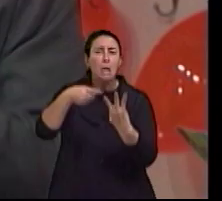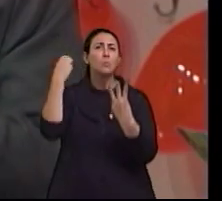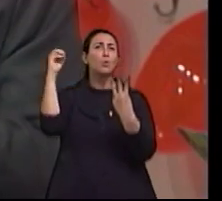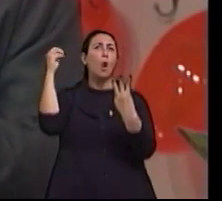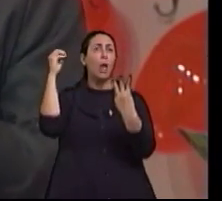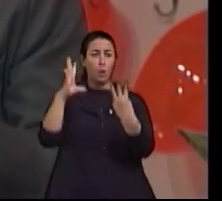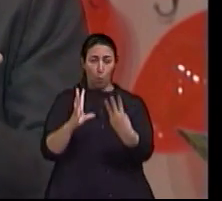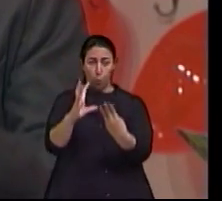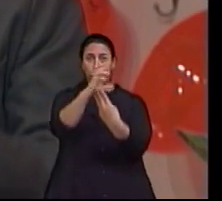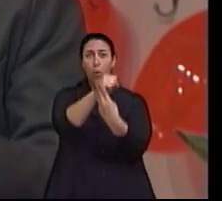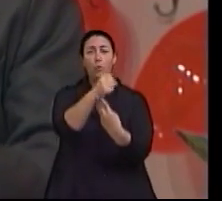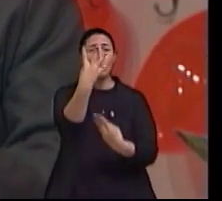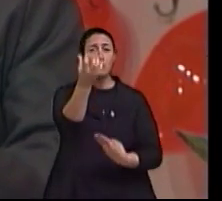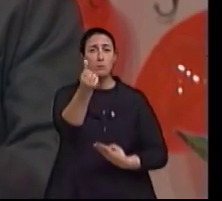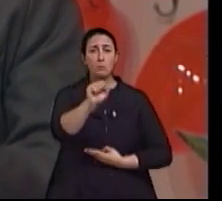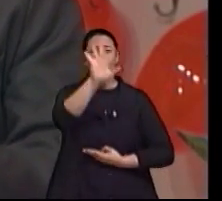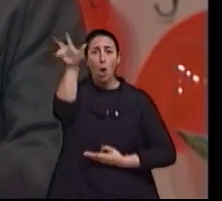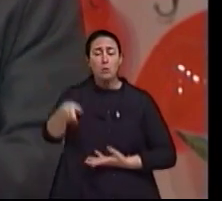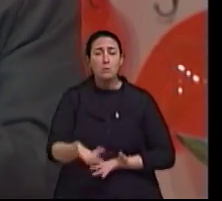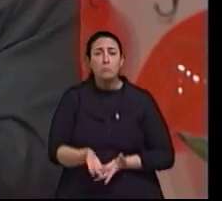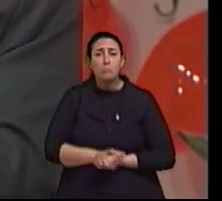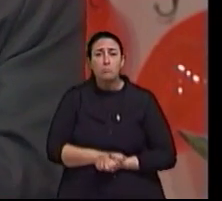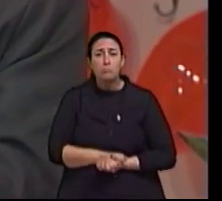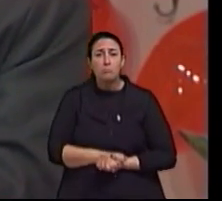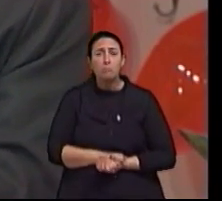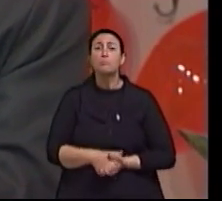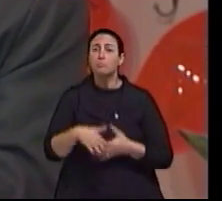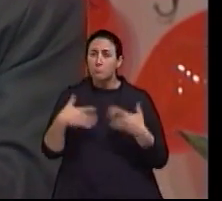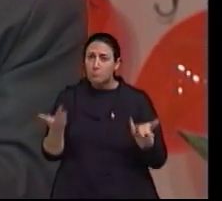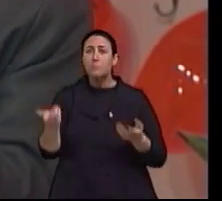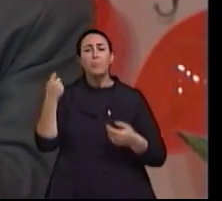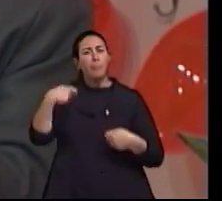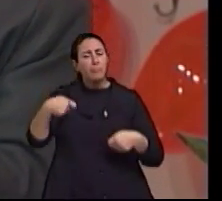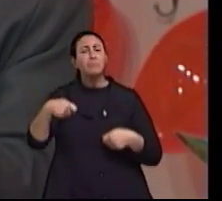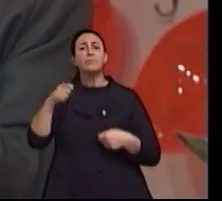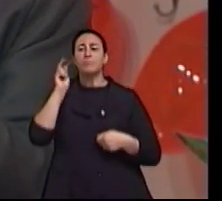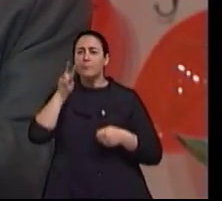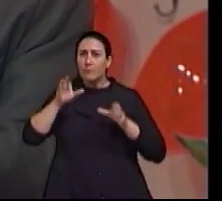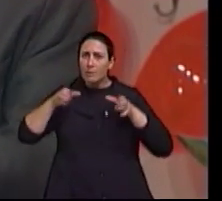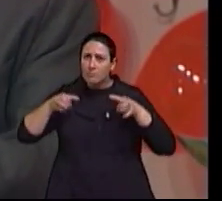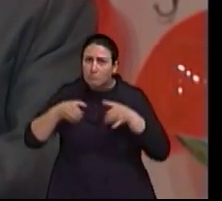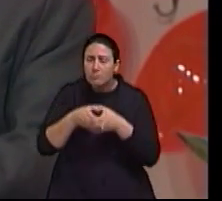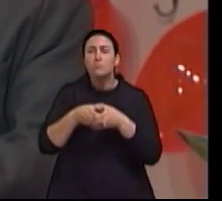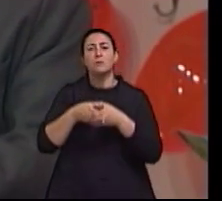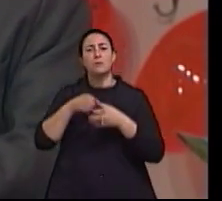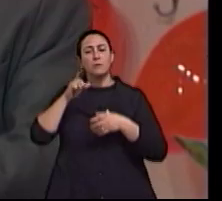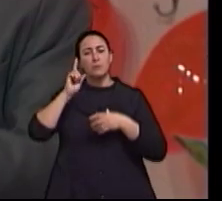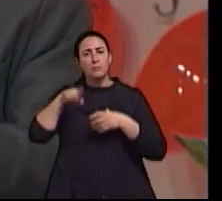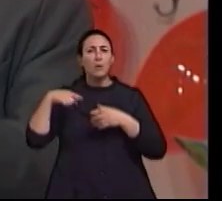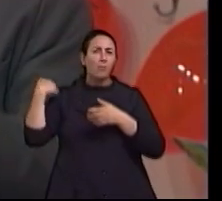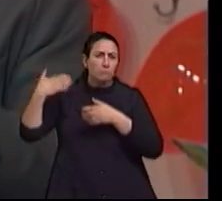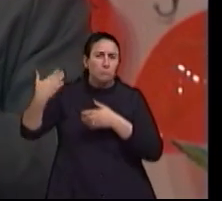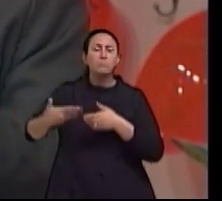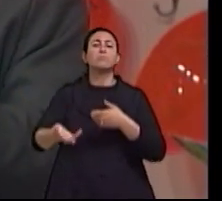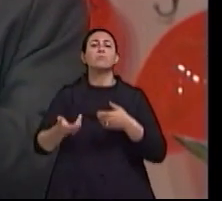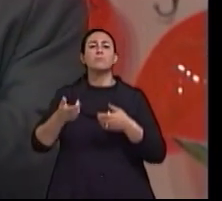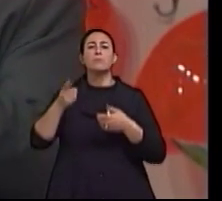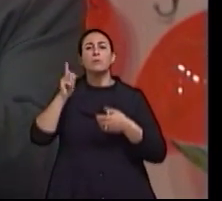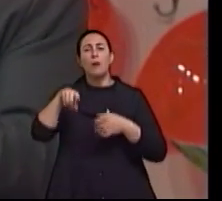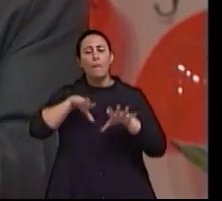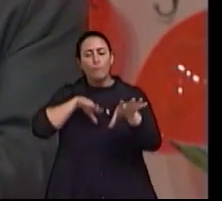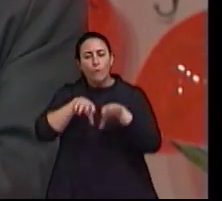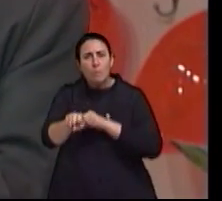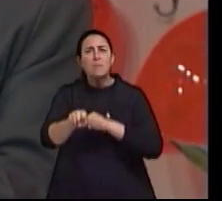É um país, é muita gente. Manter esse povo segregado à margem dos processos da sua